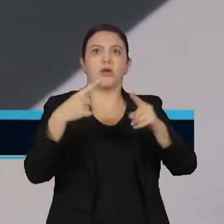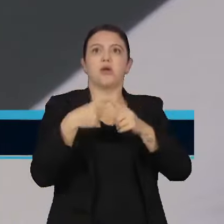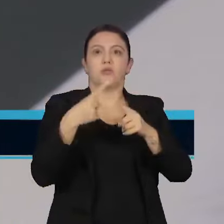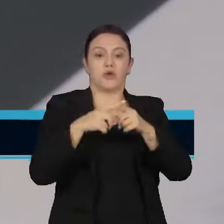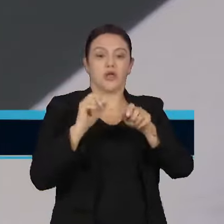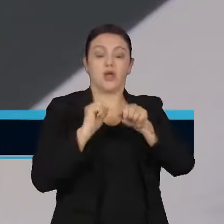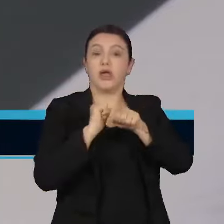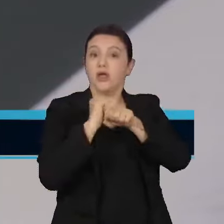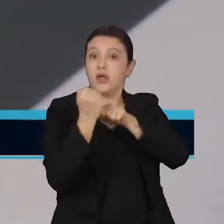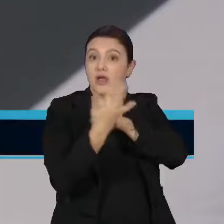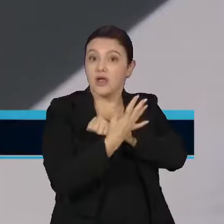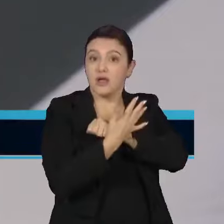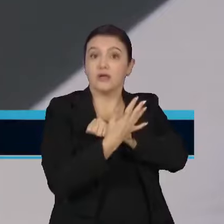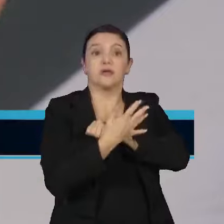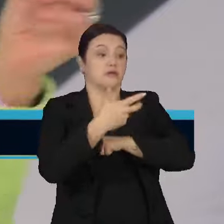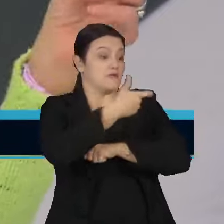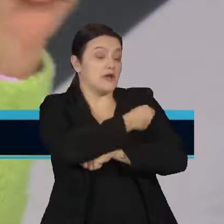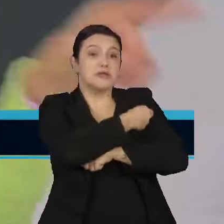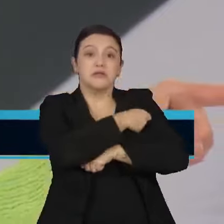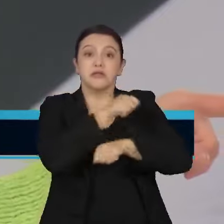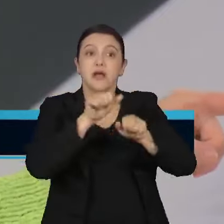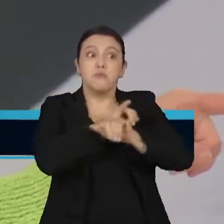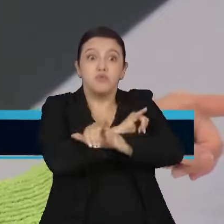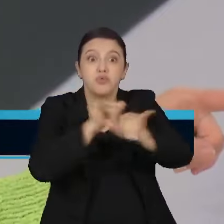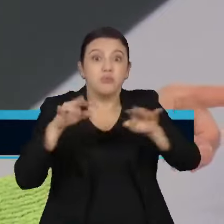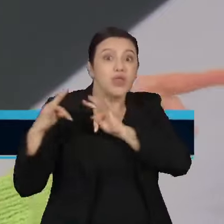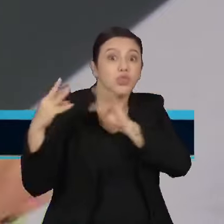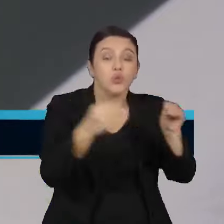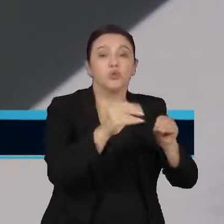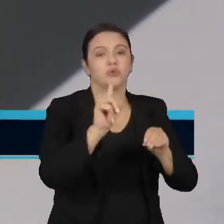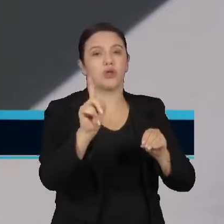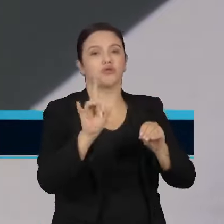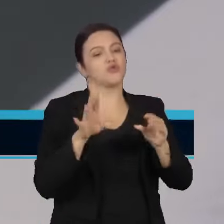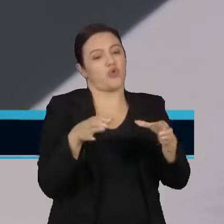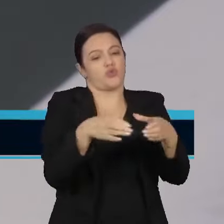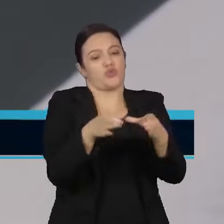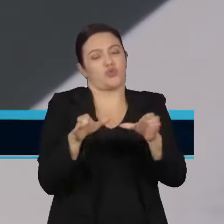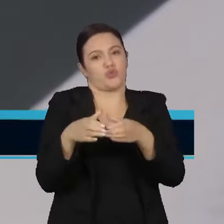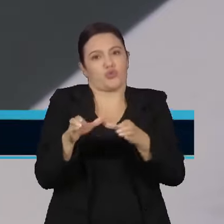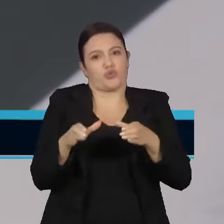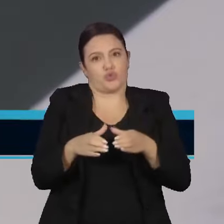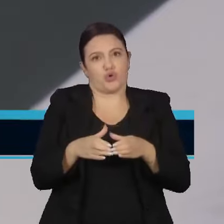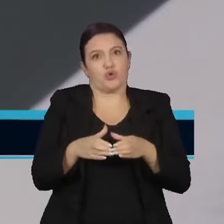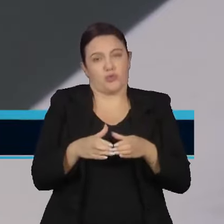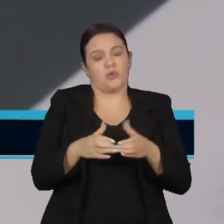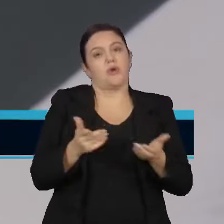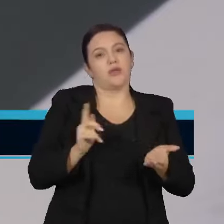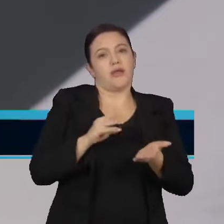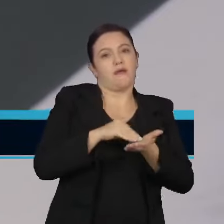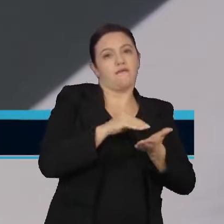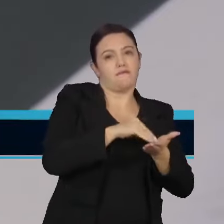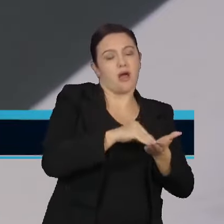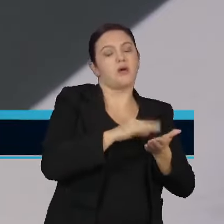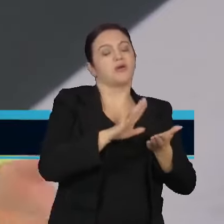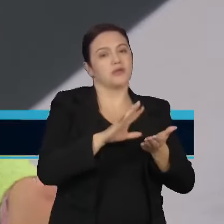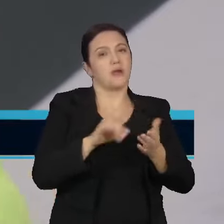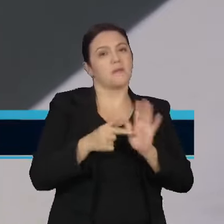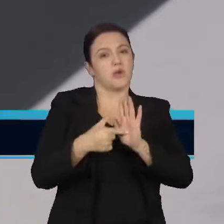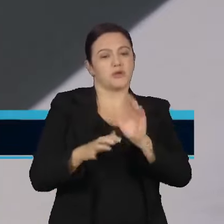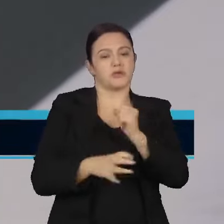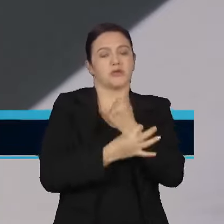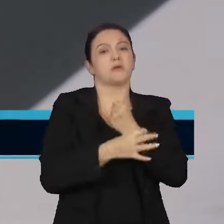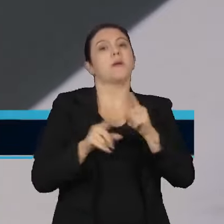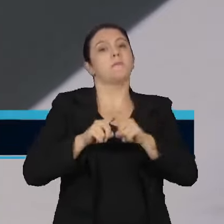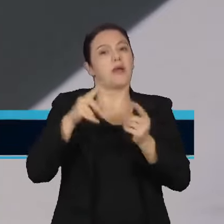para todo mundo, é só para grupos específicos, mas a vacina não é em falta. Então de um lado a gente quer muito a vacinação e mostra a segurança, de outro lado